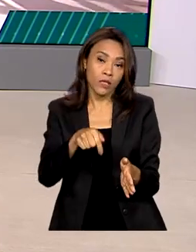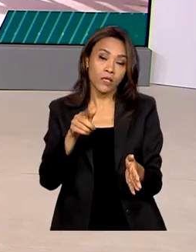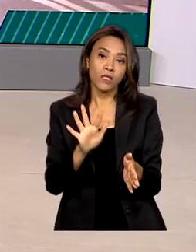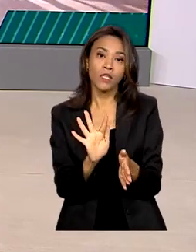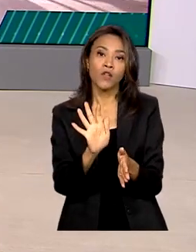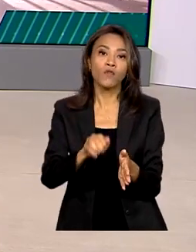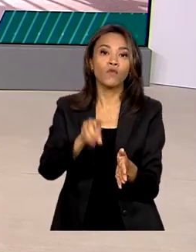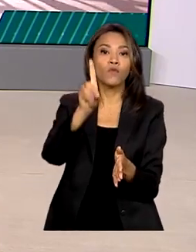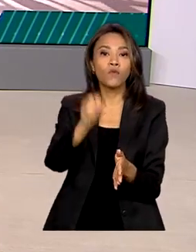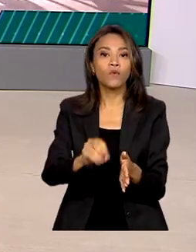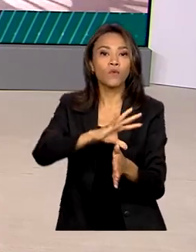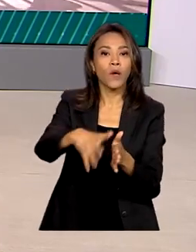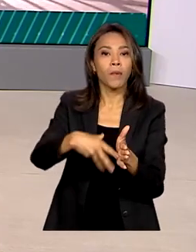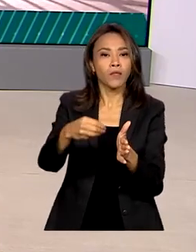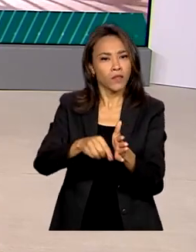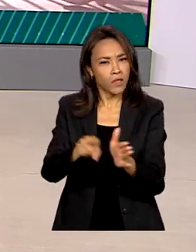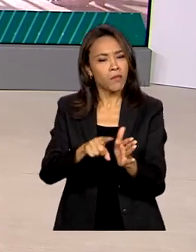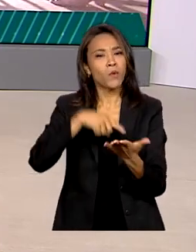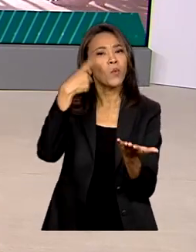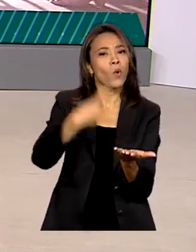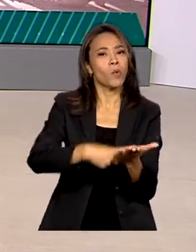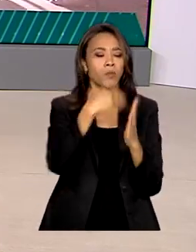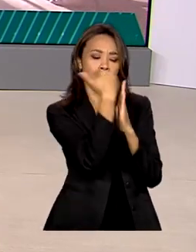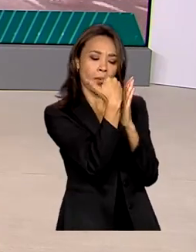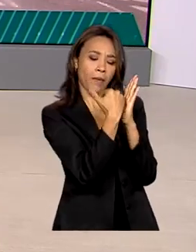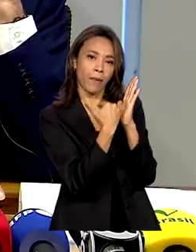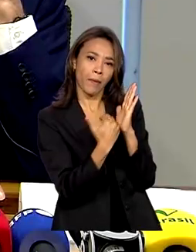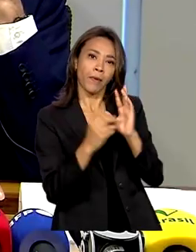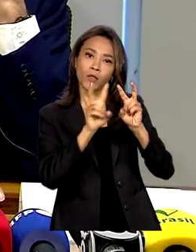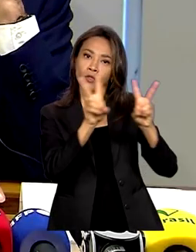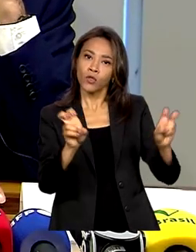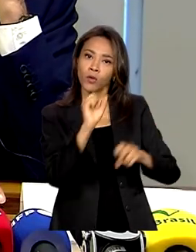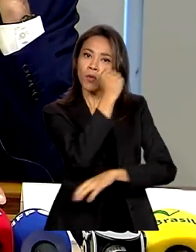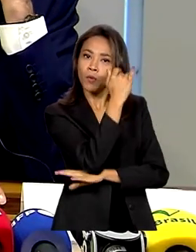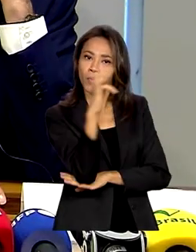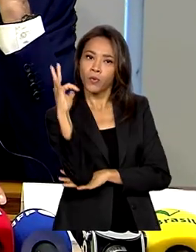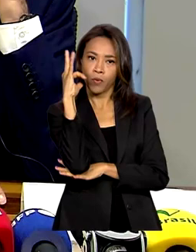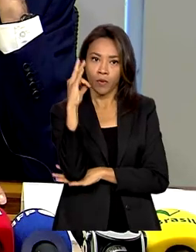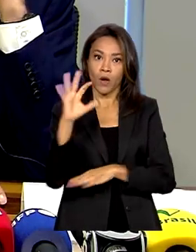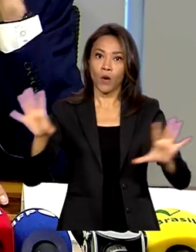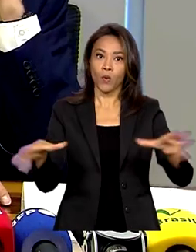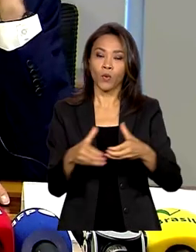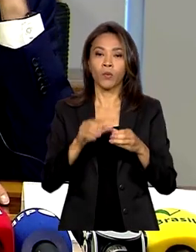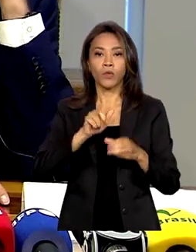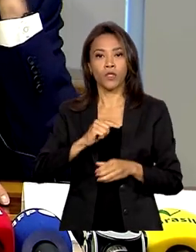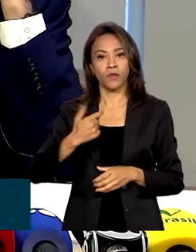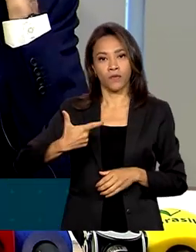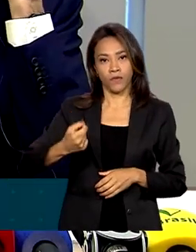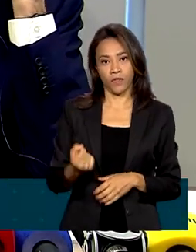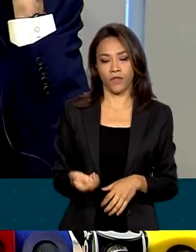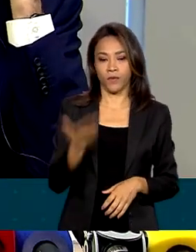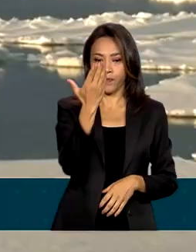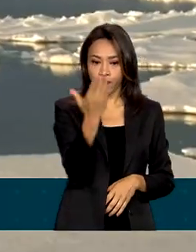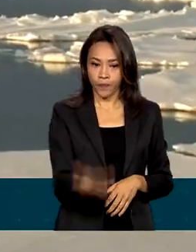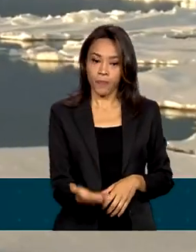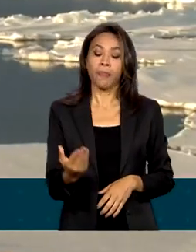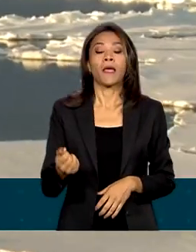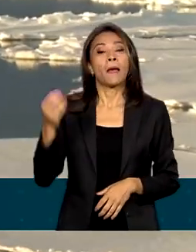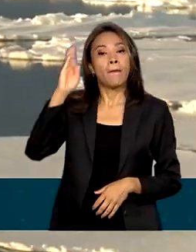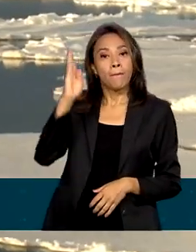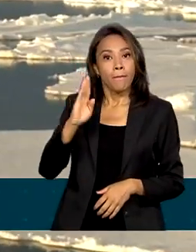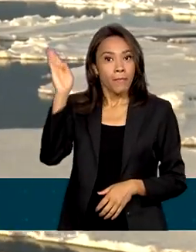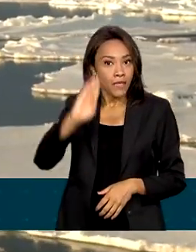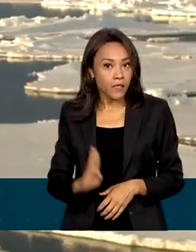acertaram de levar a agenda ambiental ao G20 em abril. Brasil e Estados Unidos devem unir esforços para